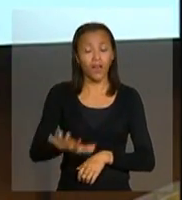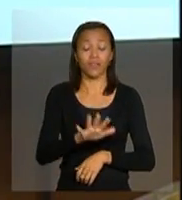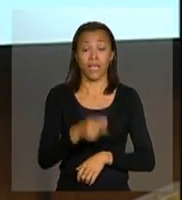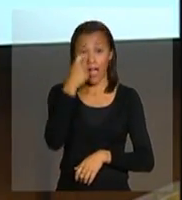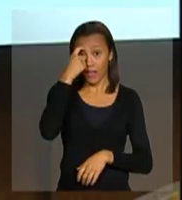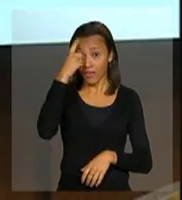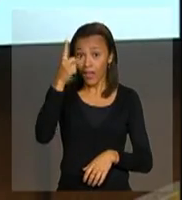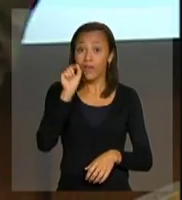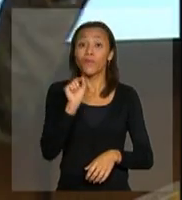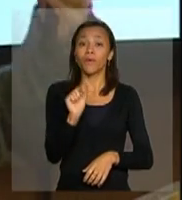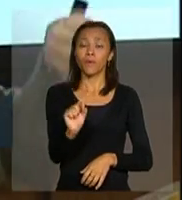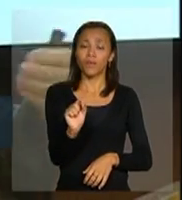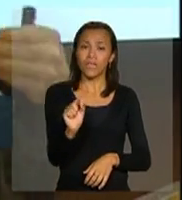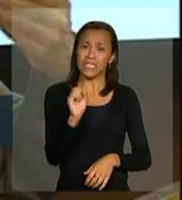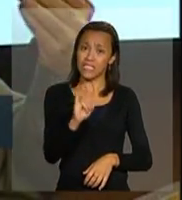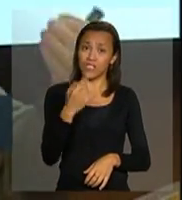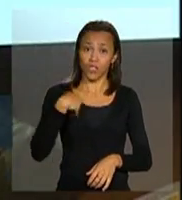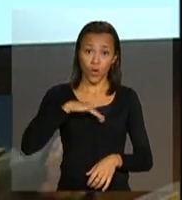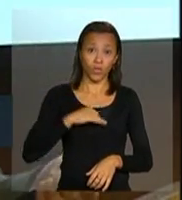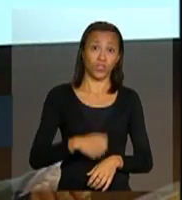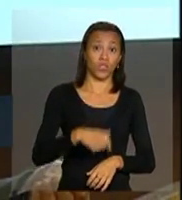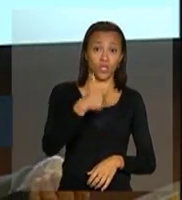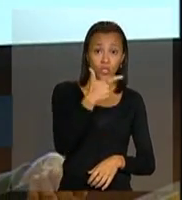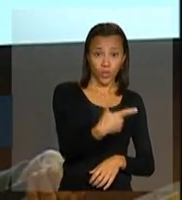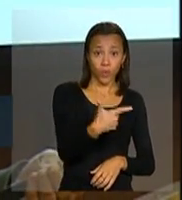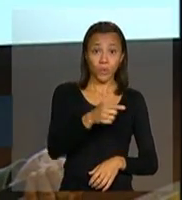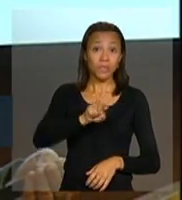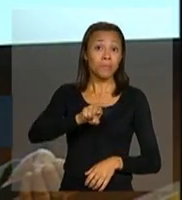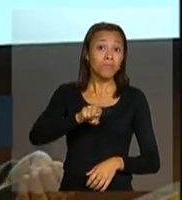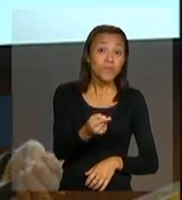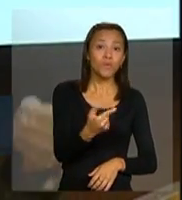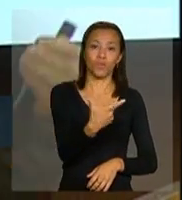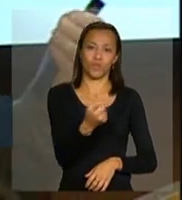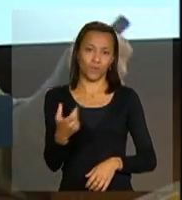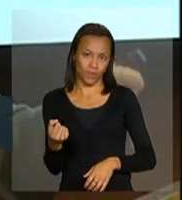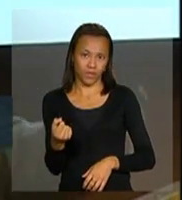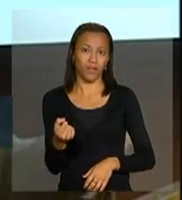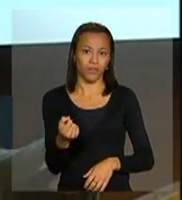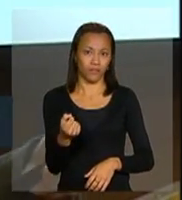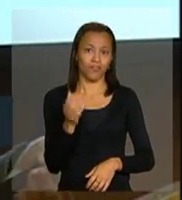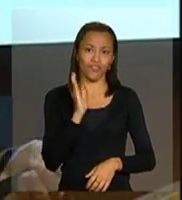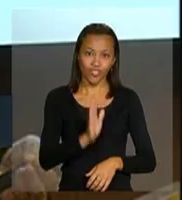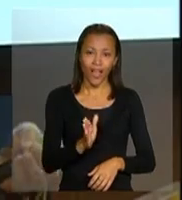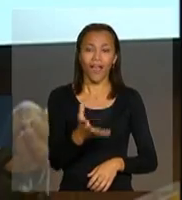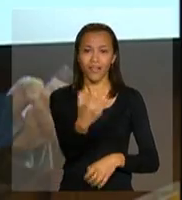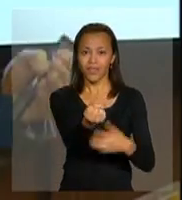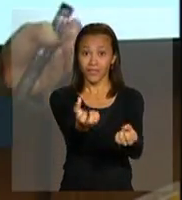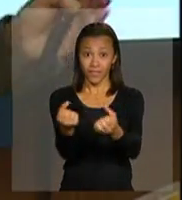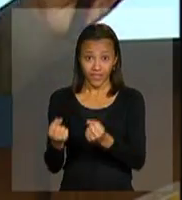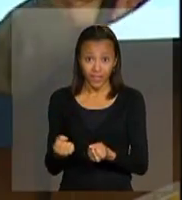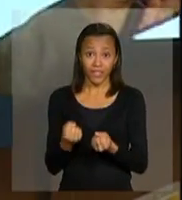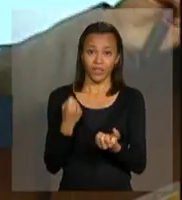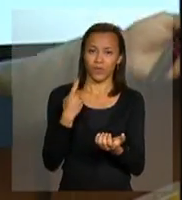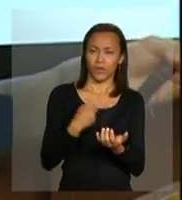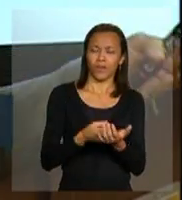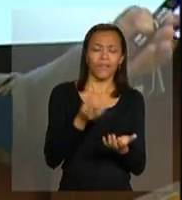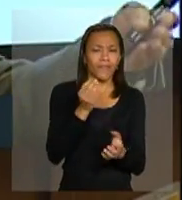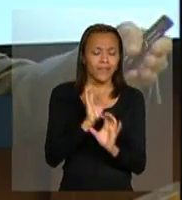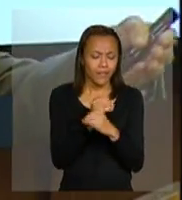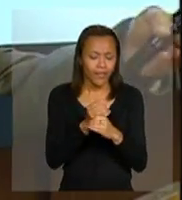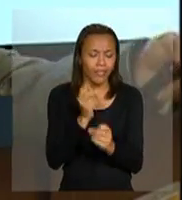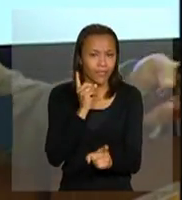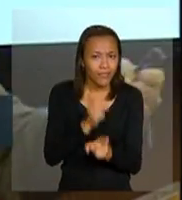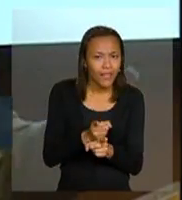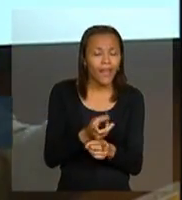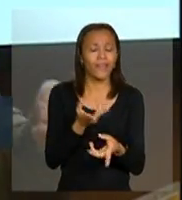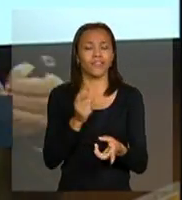é que nós conseguimos, como 2.200 municípios já envolvidos, com a distribuição dos testes, com a participação do